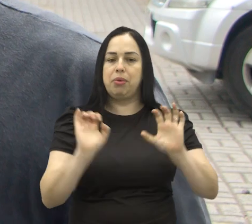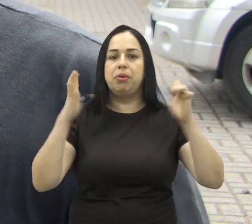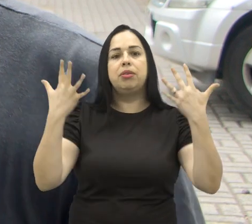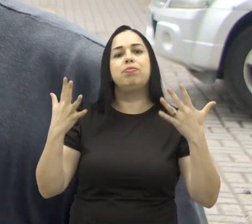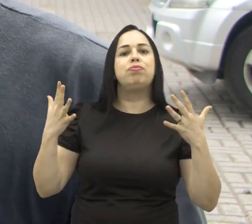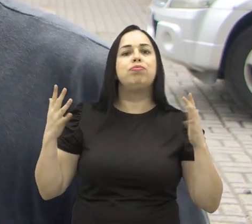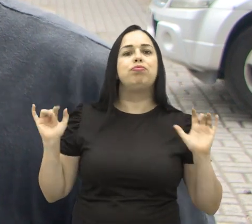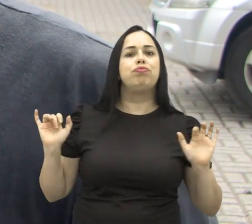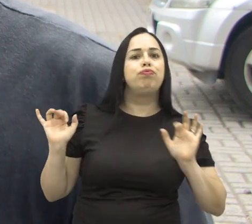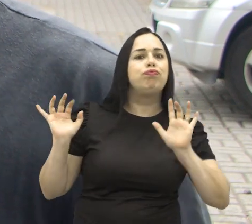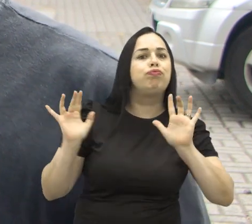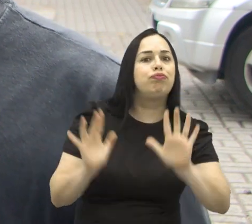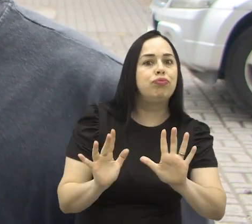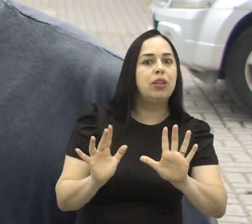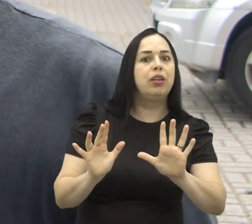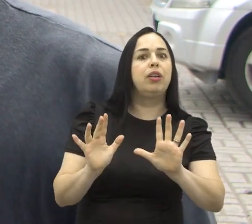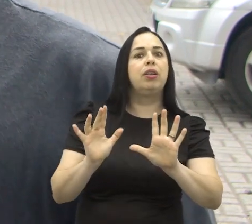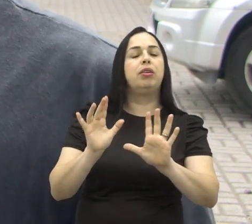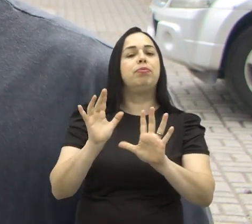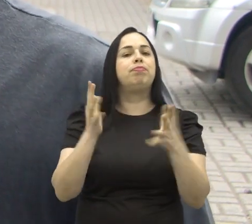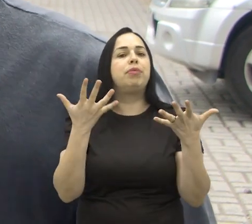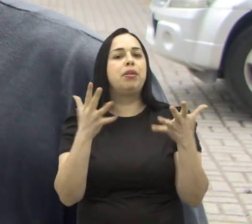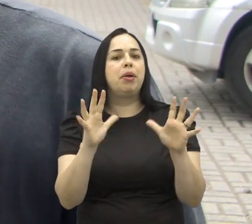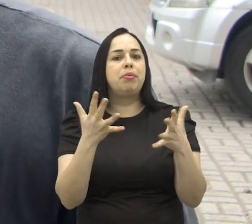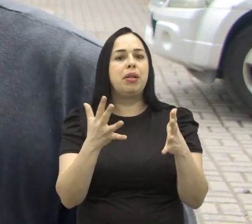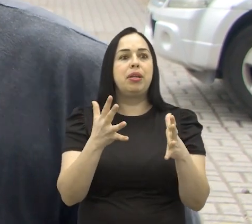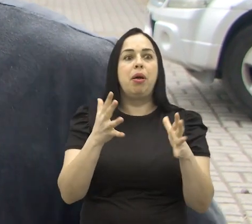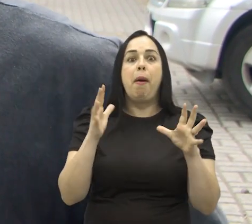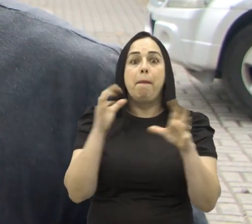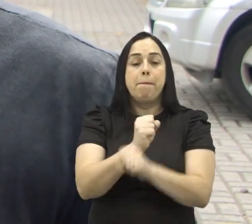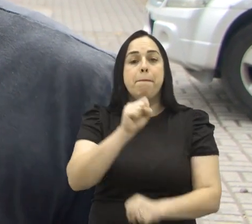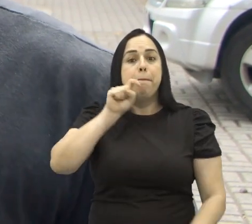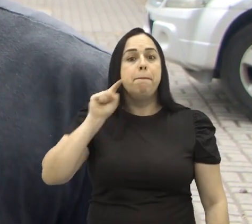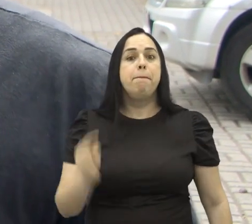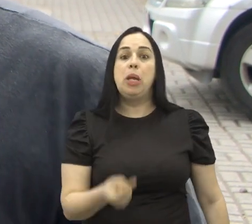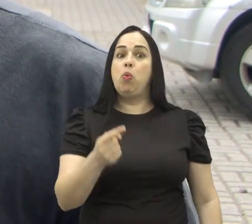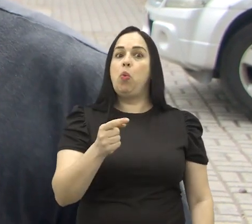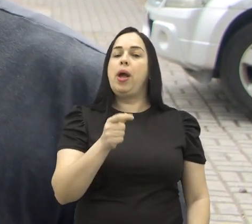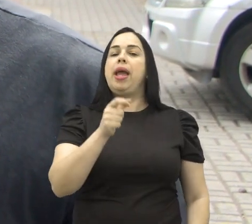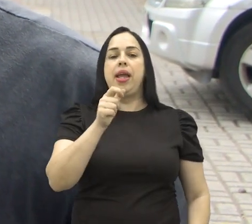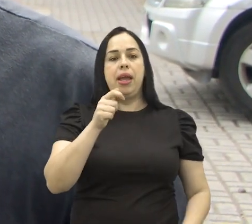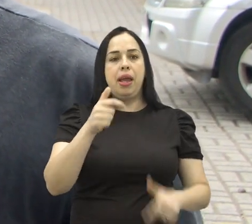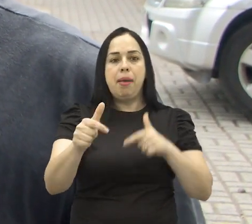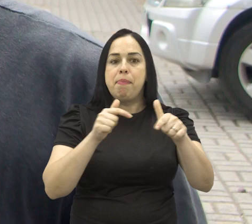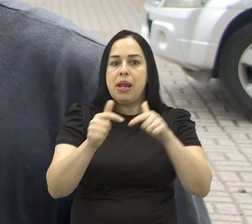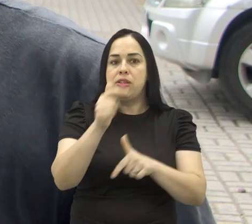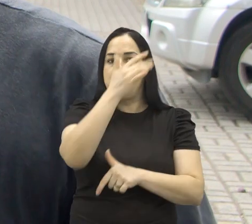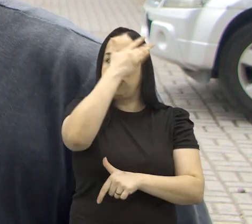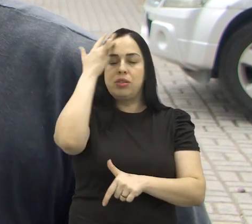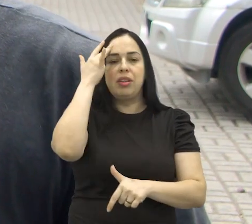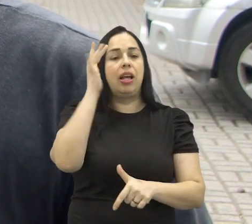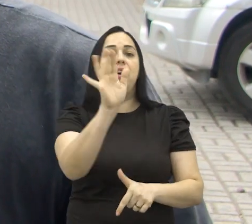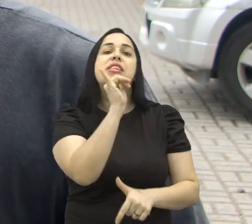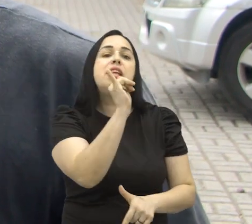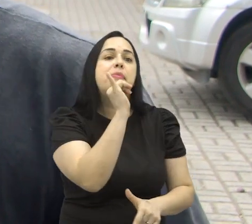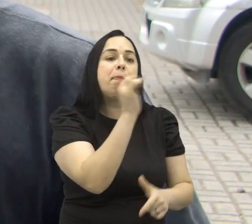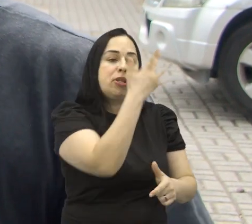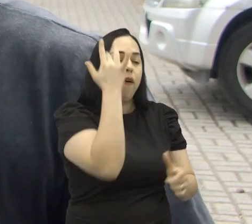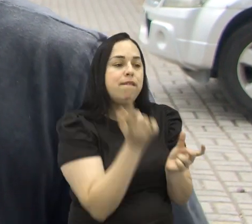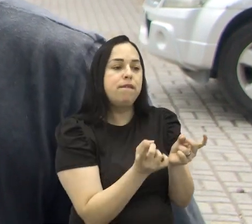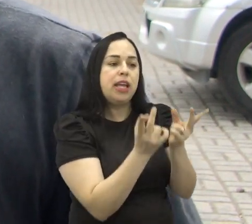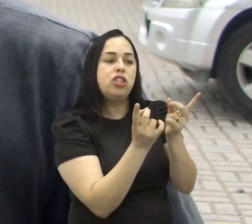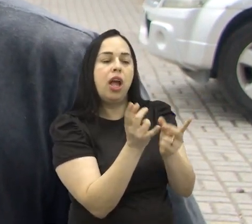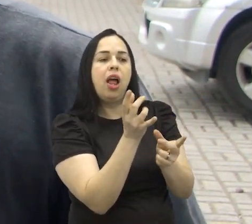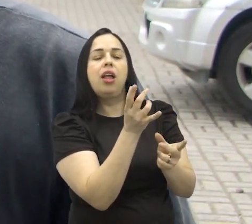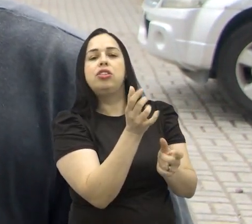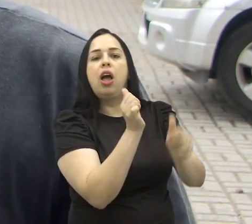gente gera aproximadamente de 500 até às vezes mil empregos indiretos e indiretos. Seja o rapaz que vende uma bebida na rua, seja